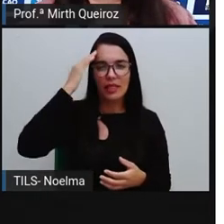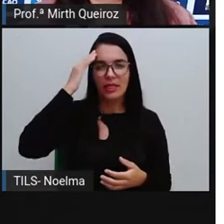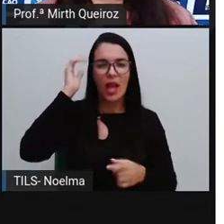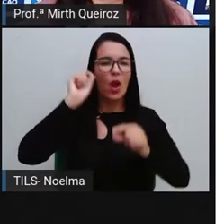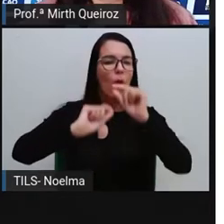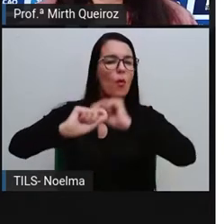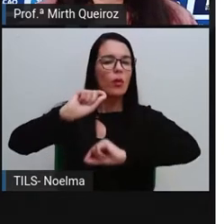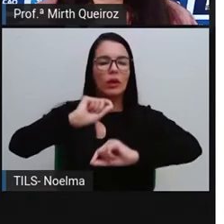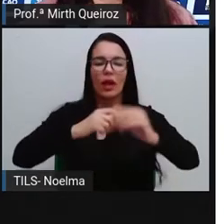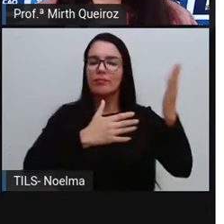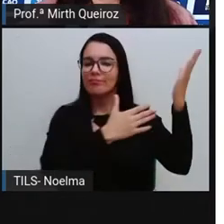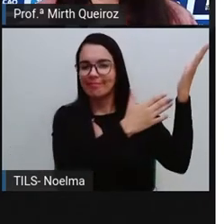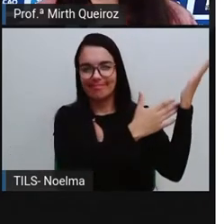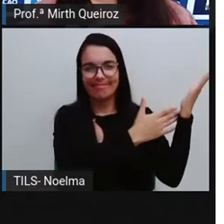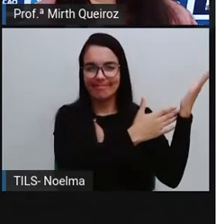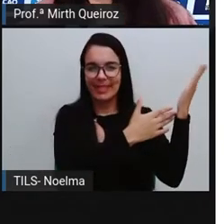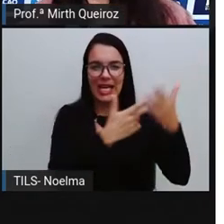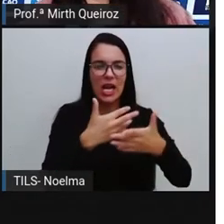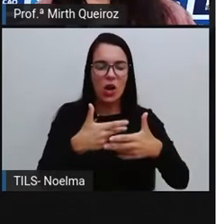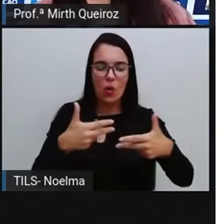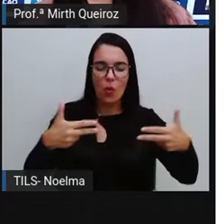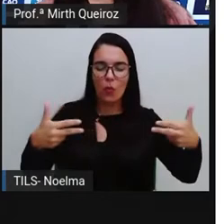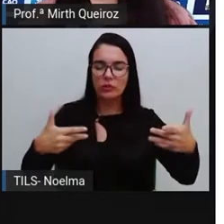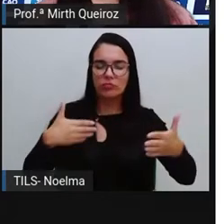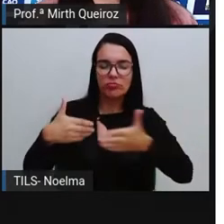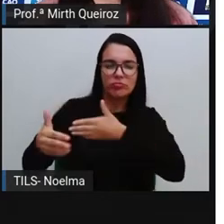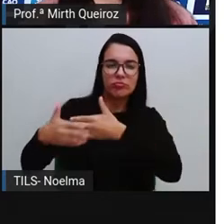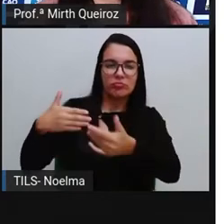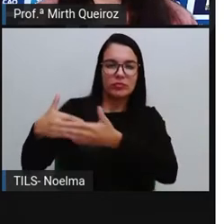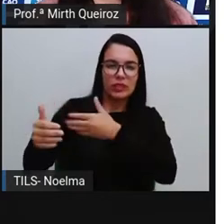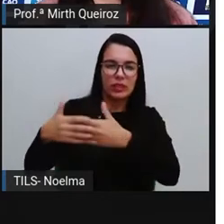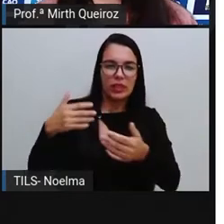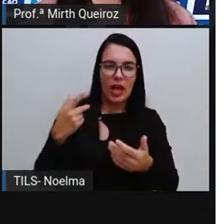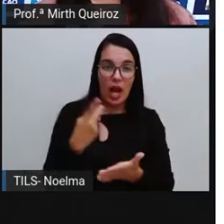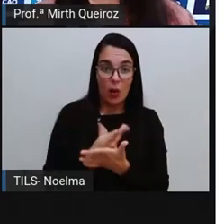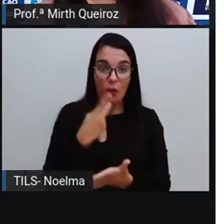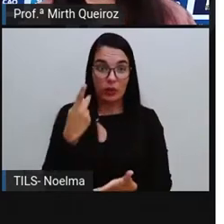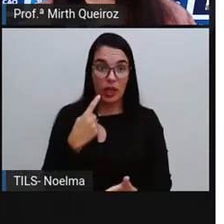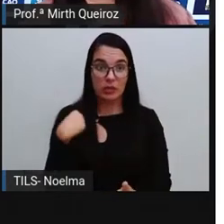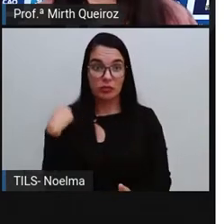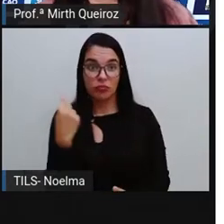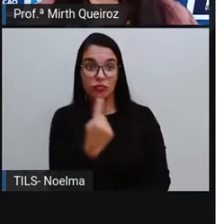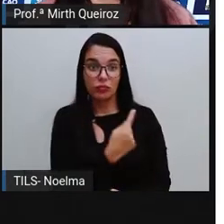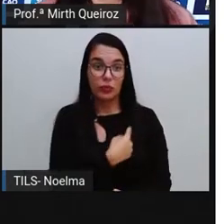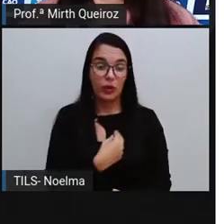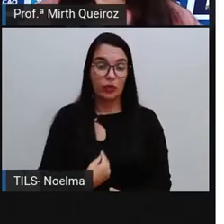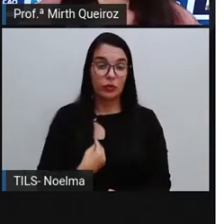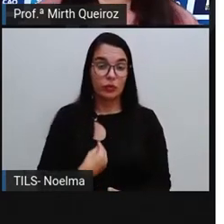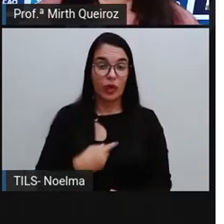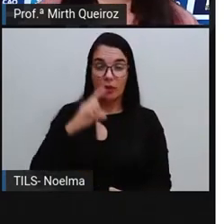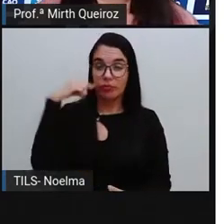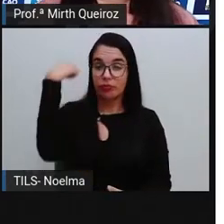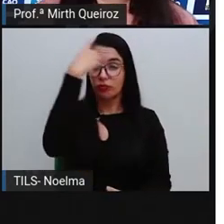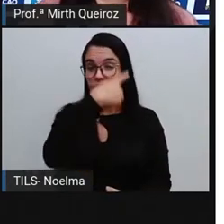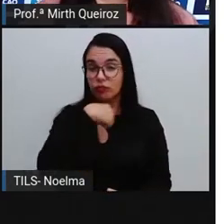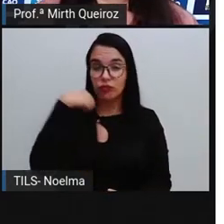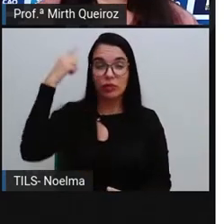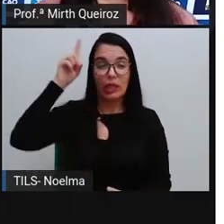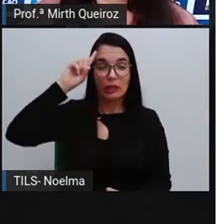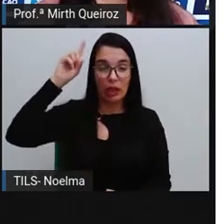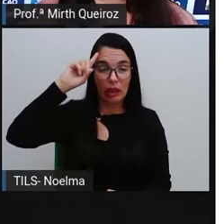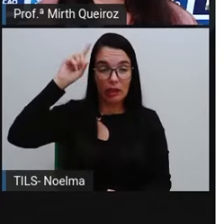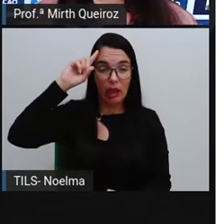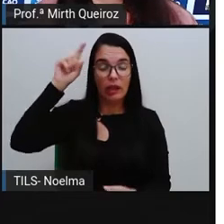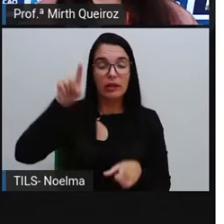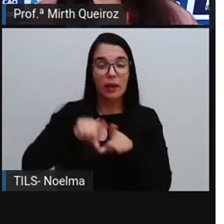mais aí o que seriam esses eventos aleatórios que acontecem no nosso cotidiano, né? Onde a gente vai falar também sobre as